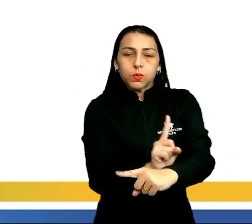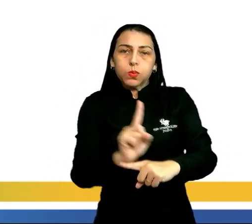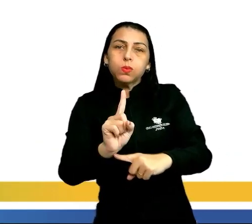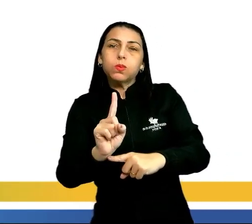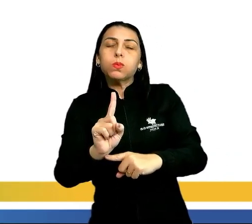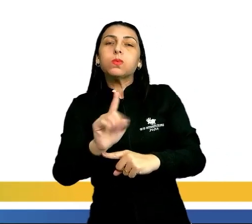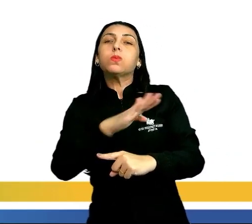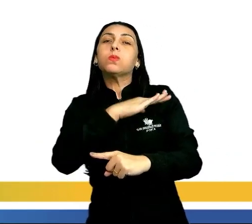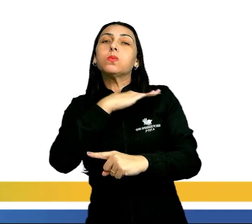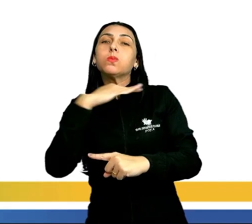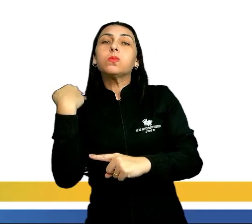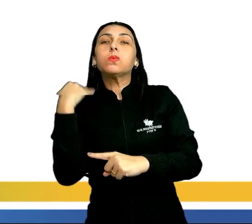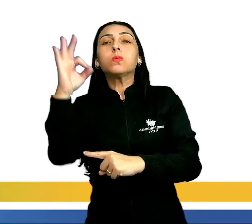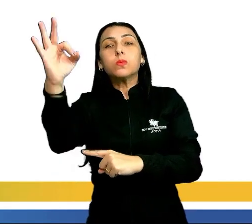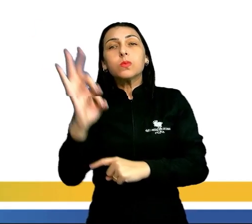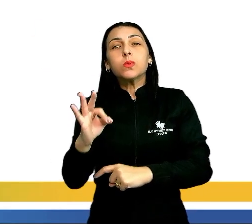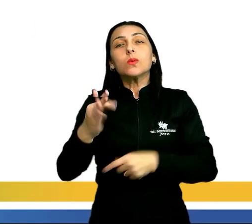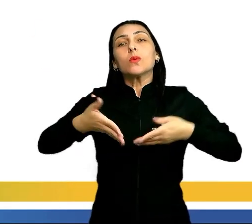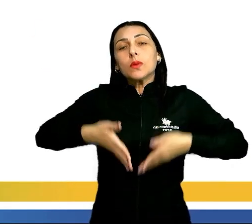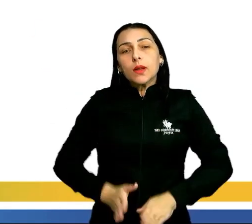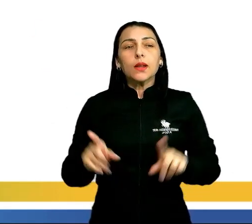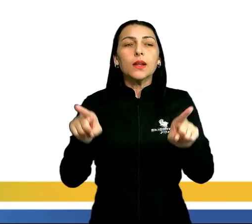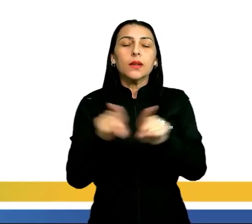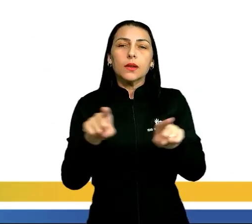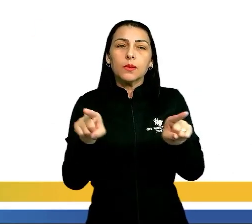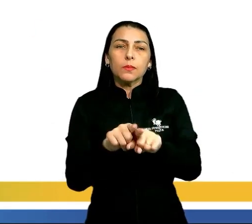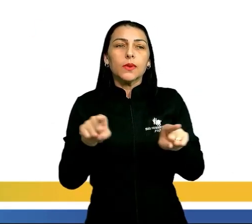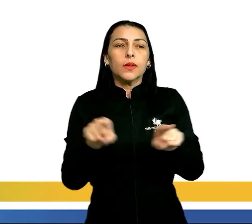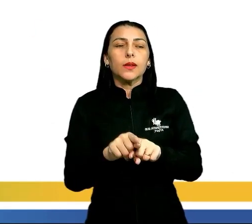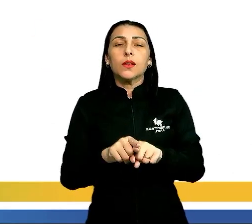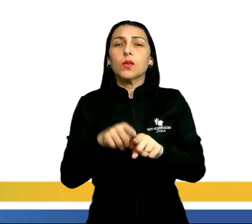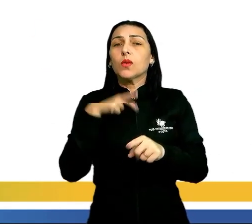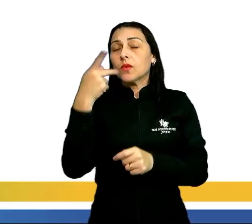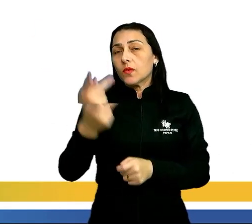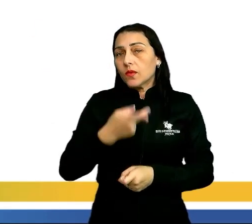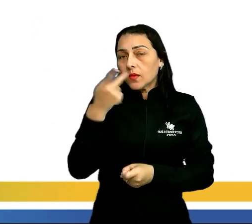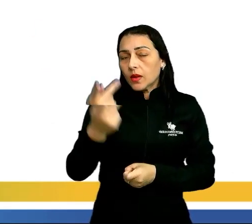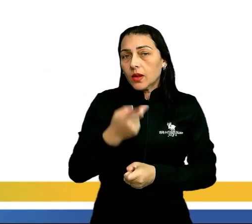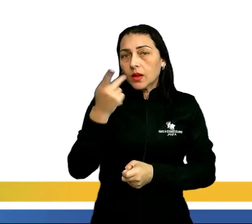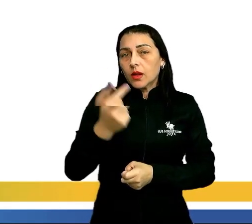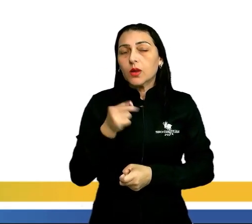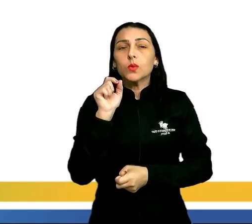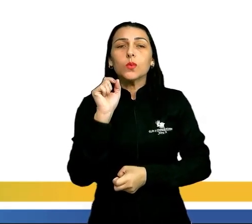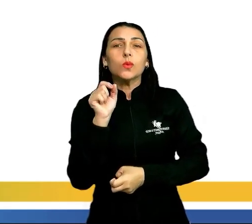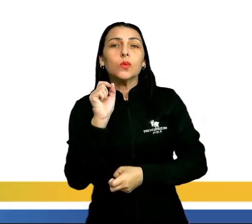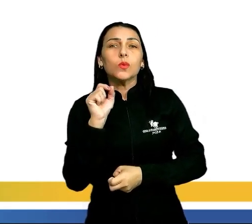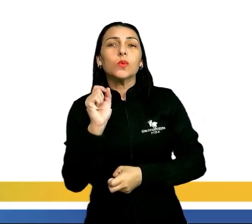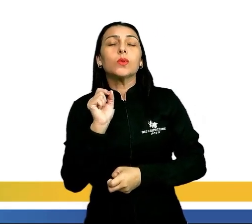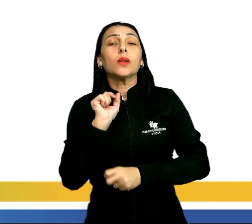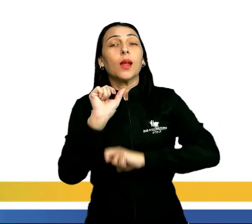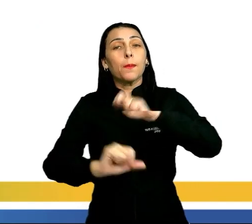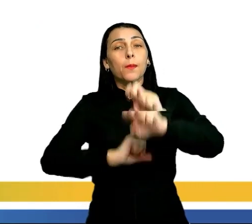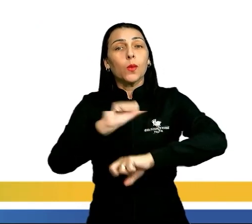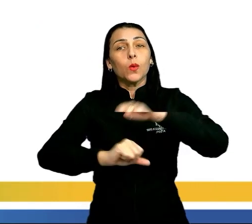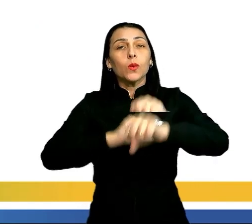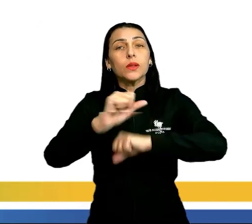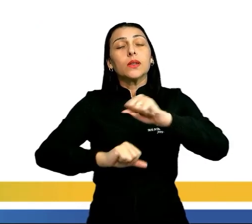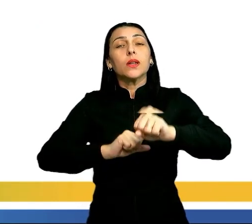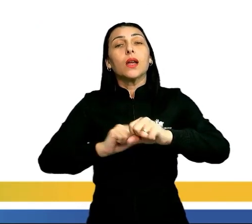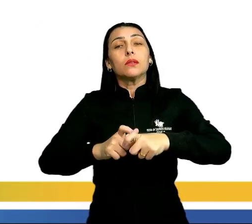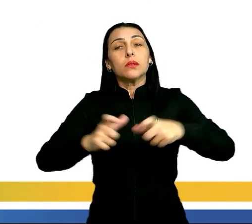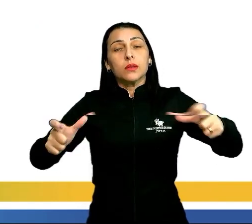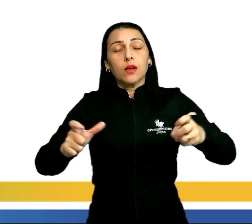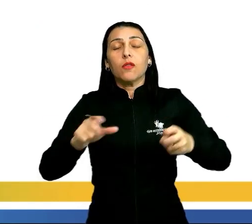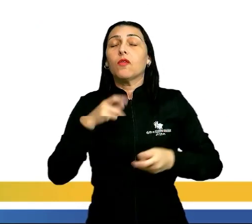natalidade e mortalidade. Então, quando a gente fala de transição demográfica, gente